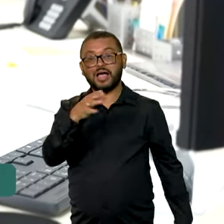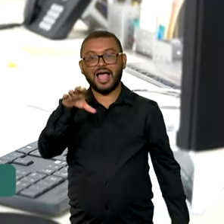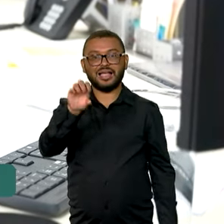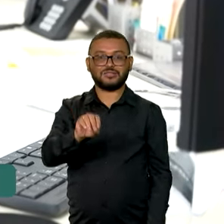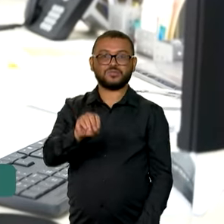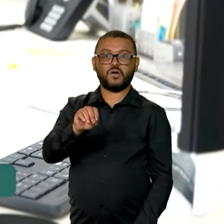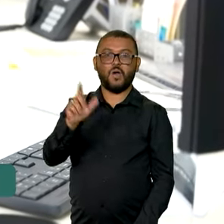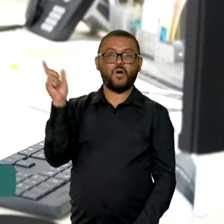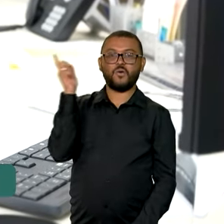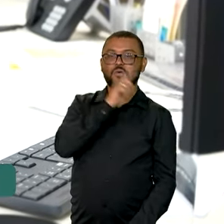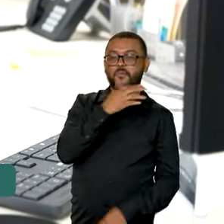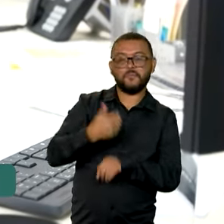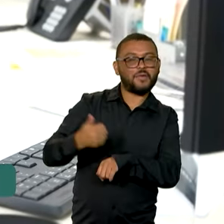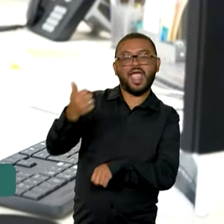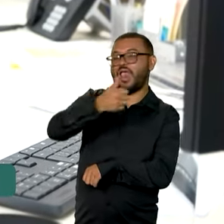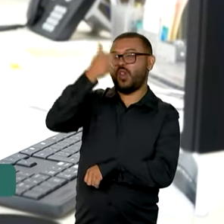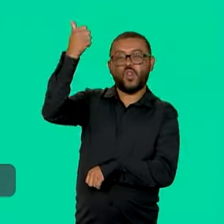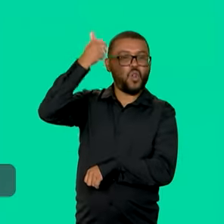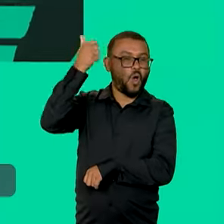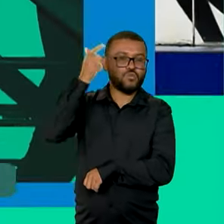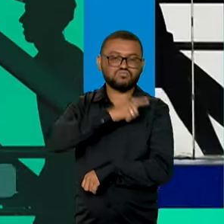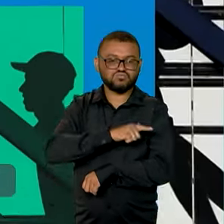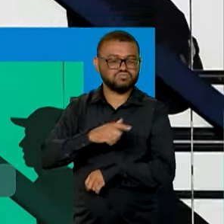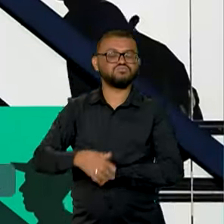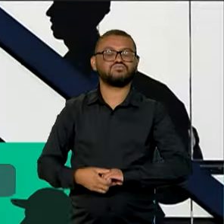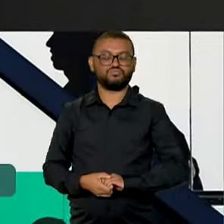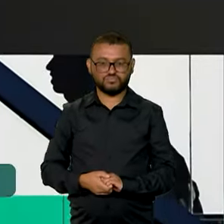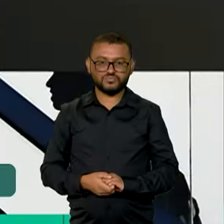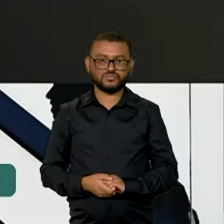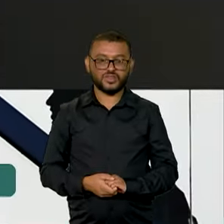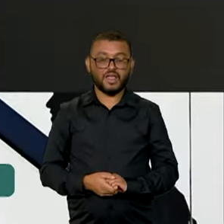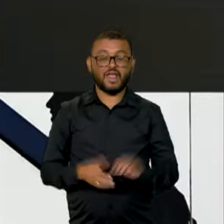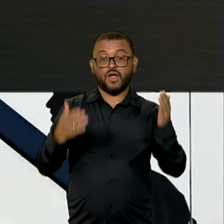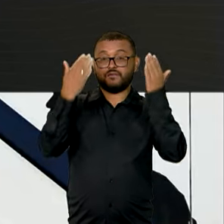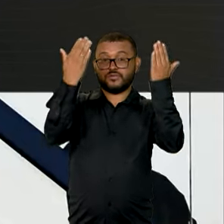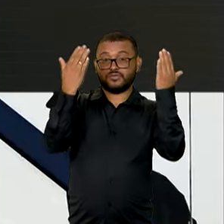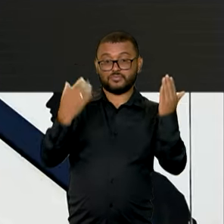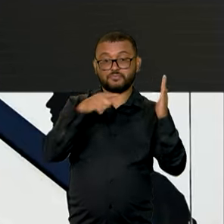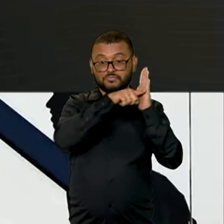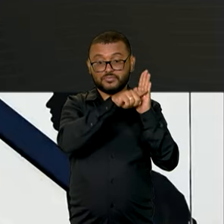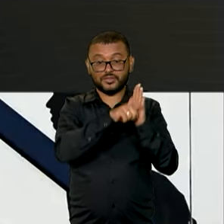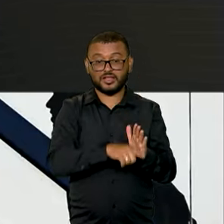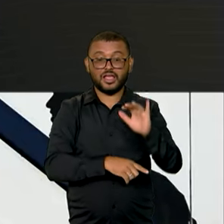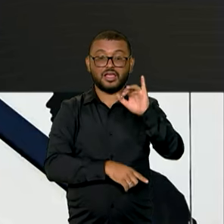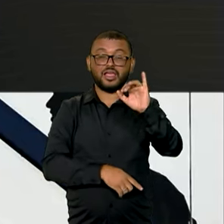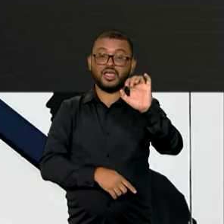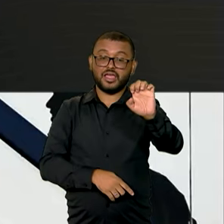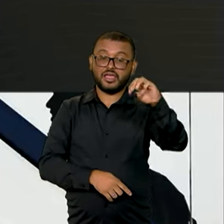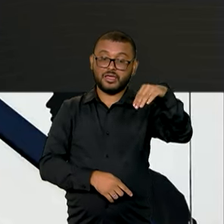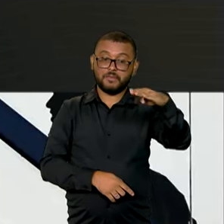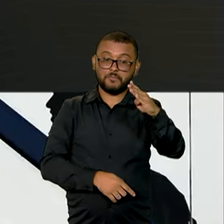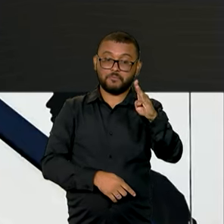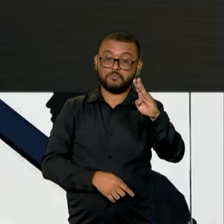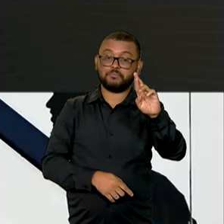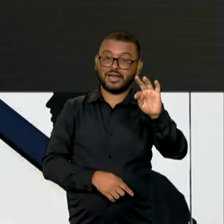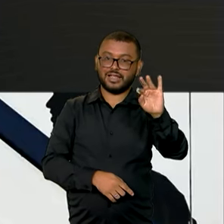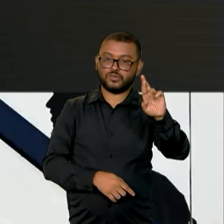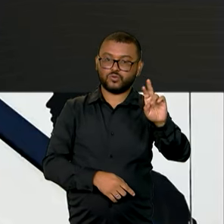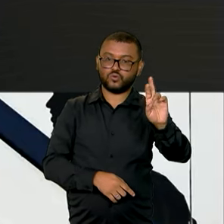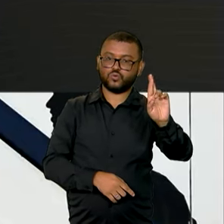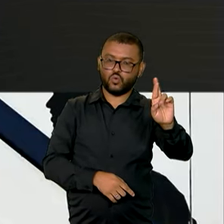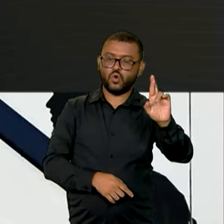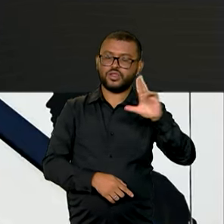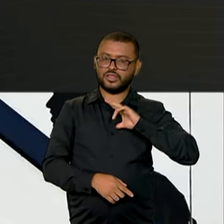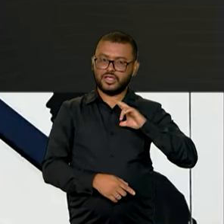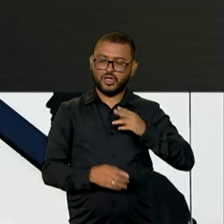conseguiu fazer o melhor março de todos os tempos. O balanço feito pela Embratur em parceria com o Ministério do Turismo